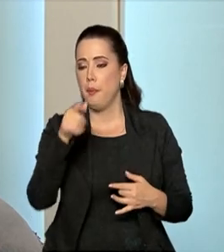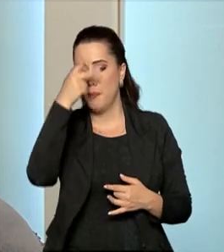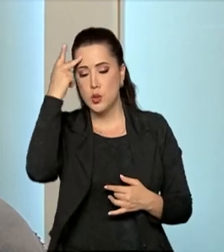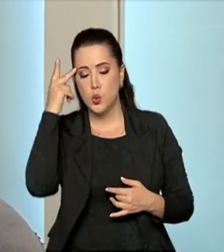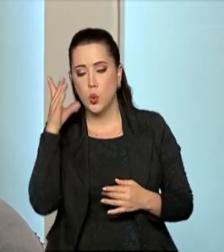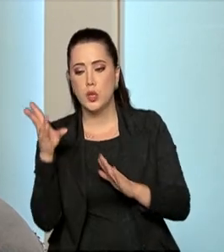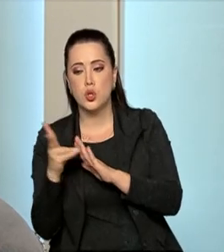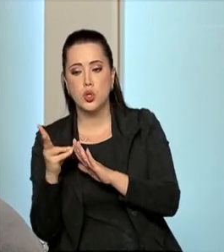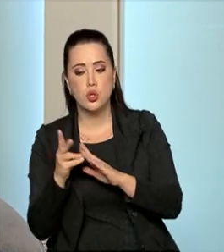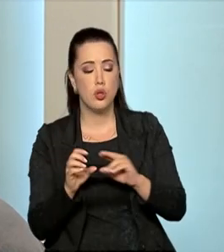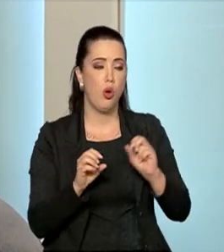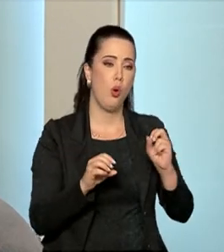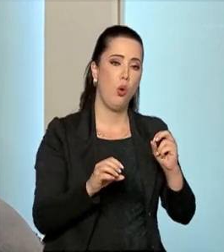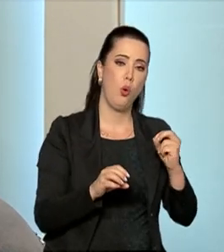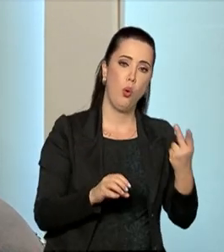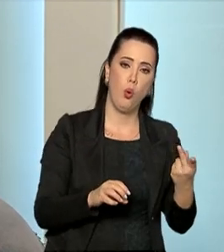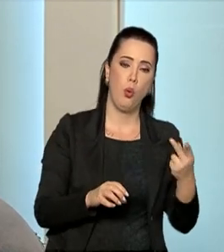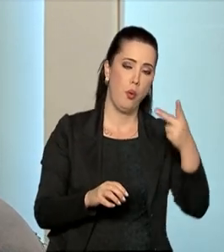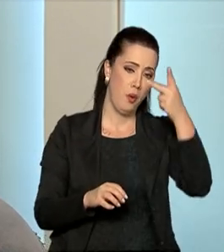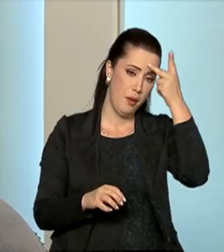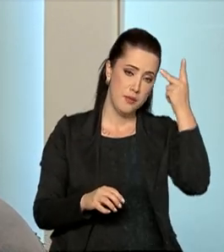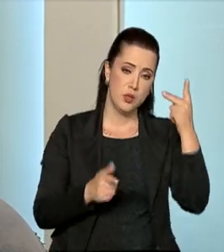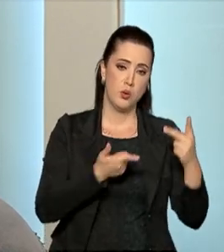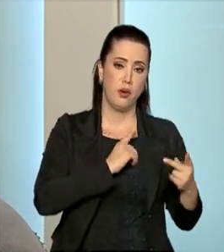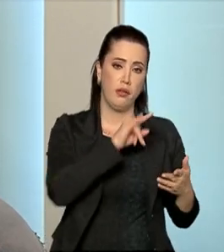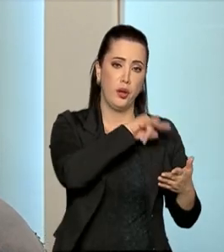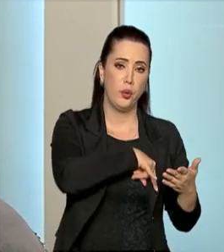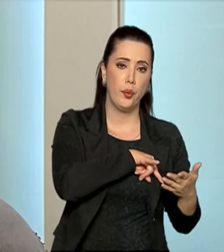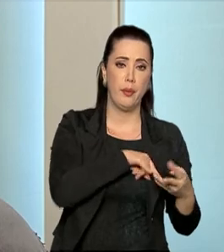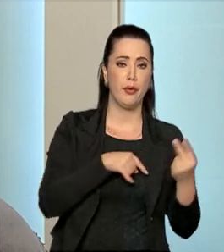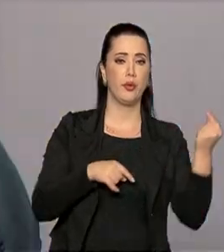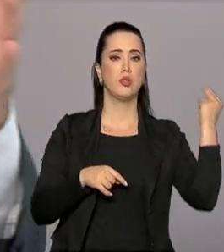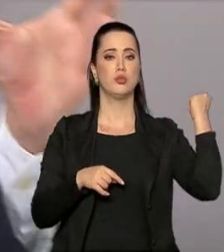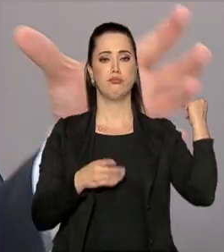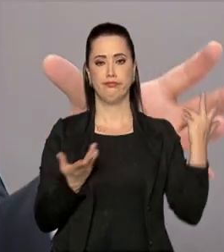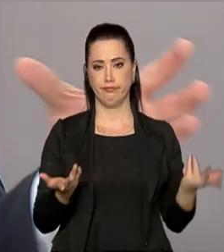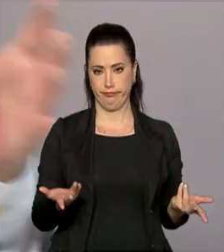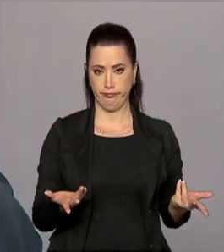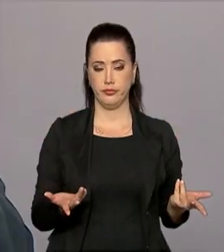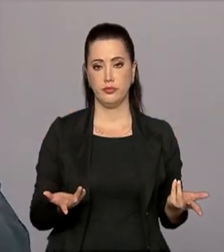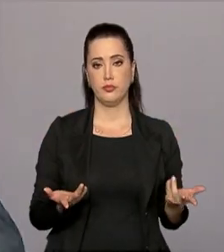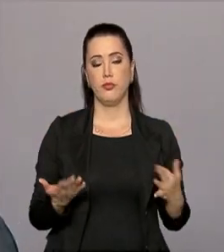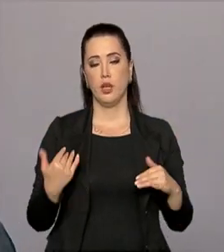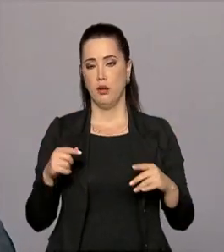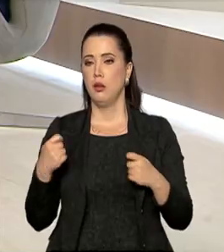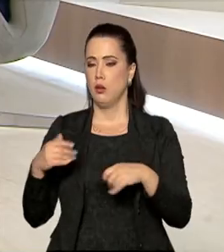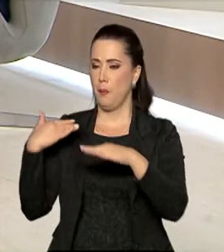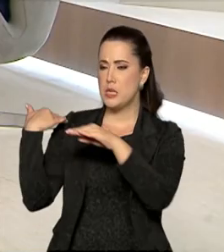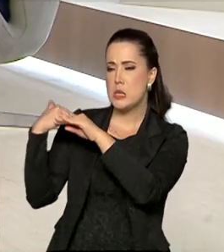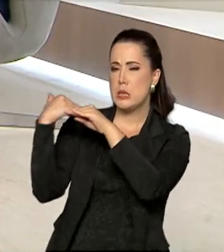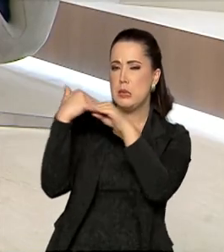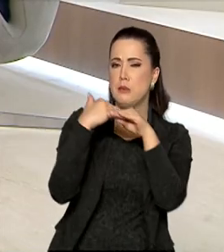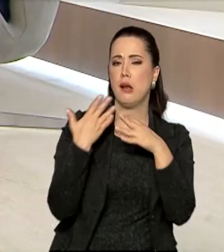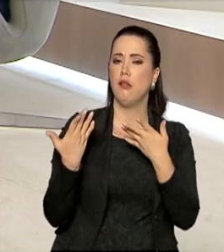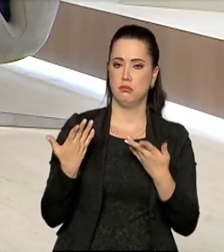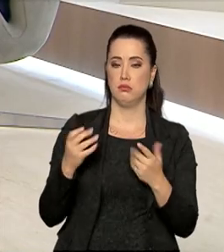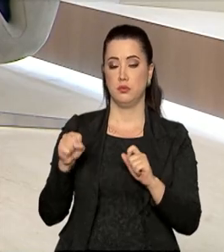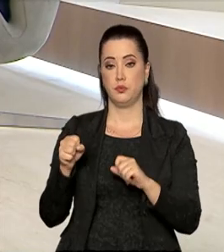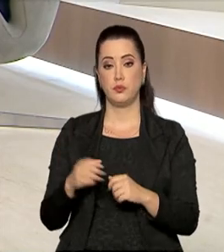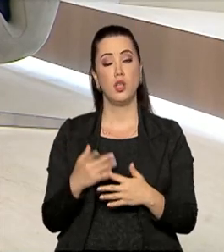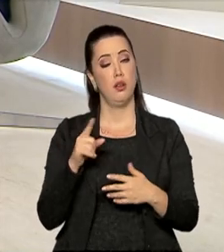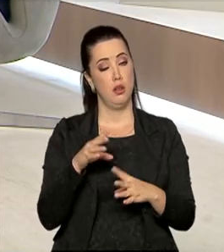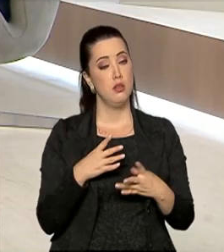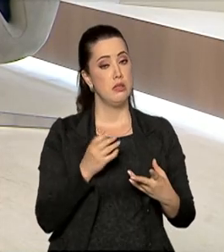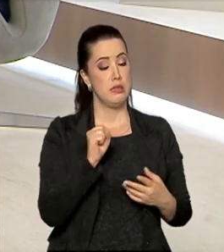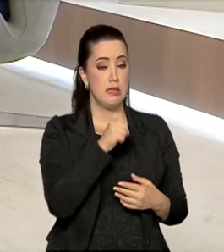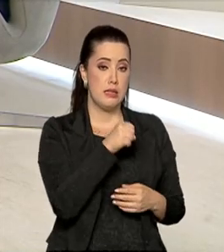demarcações. Muito pelo contrário, isso é dar maior eficiência. processo de harmonização entre eles. Exatamente. dar maior eficiência